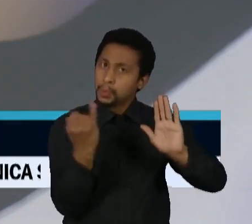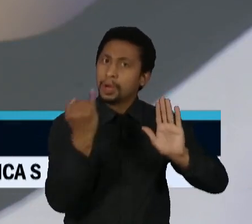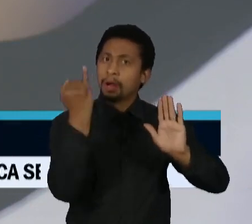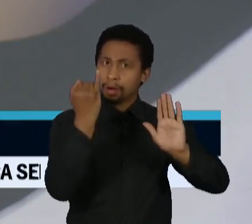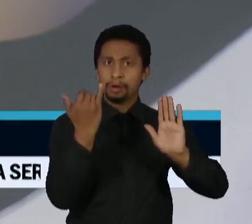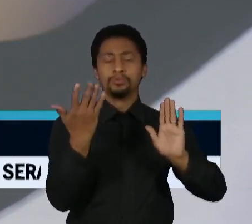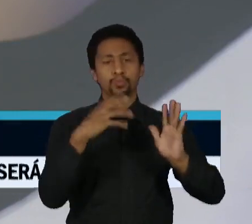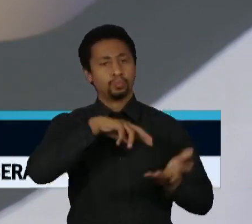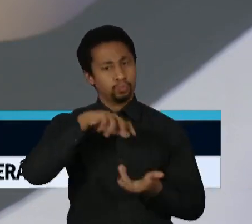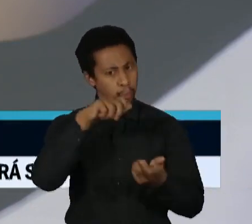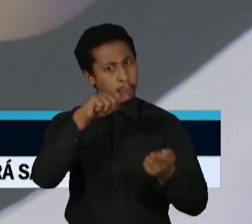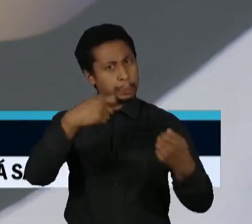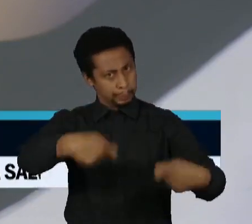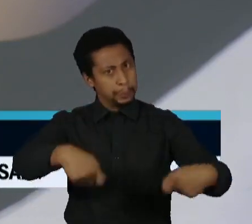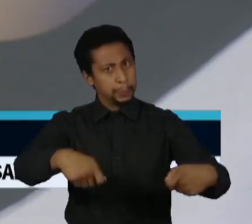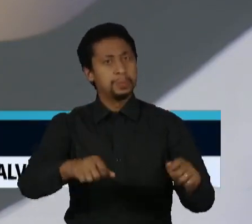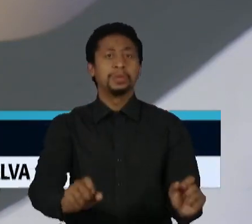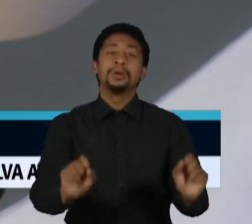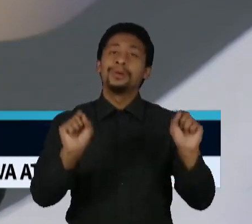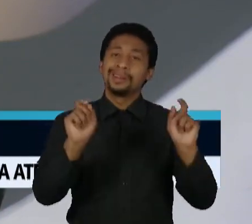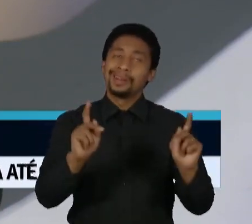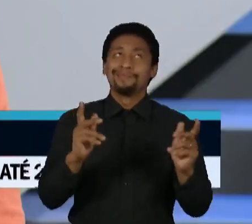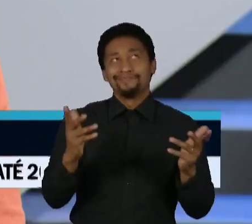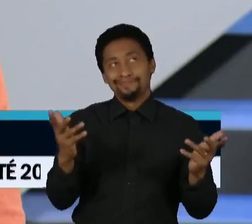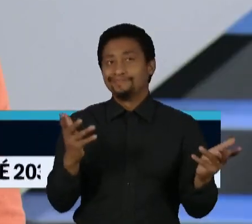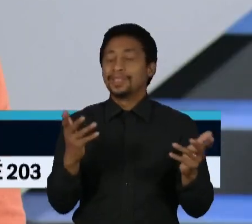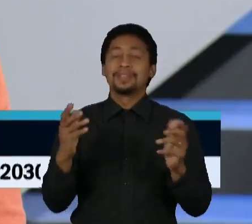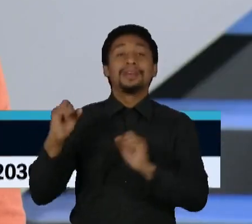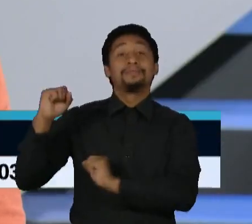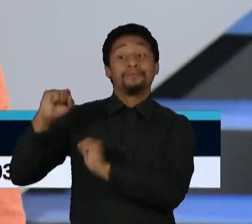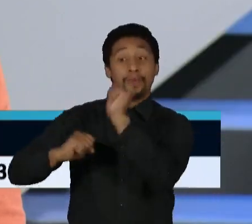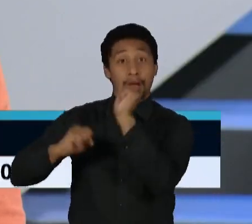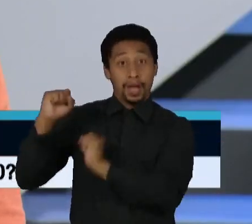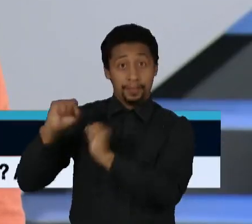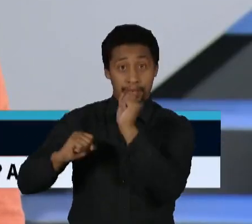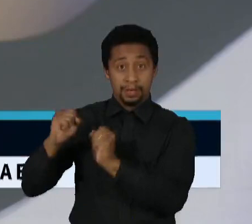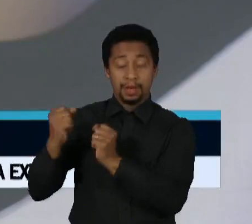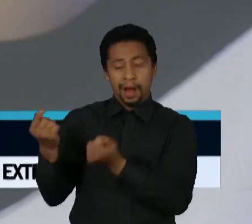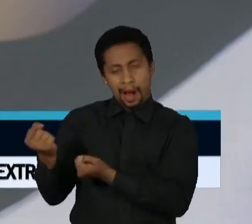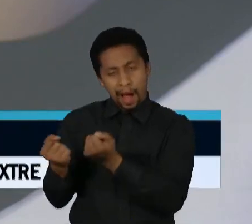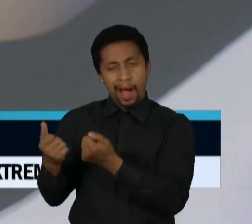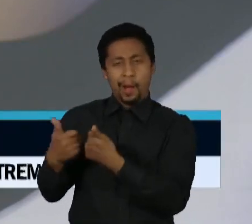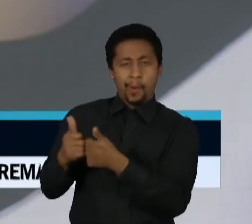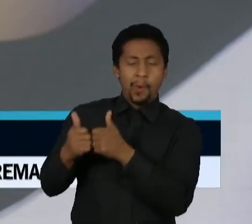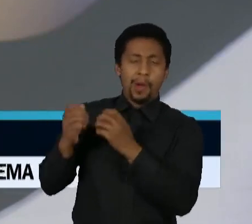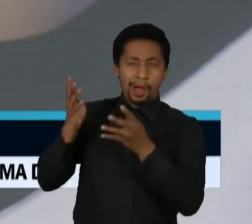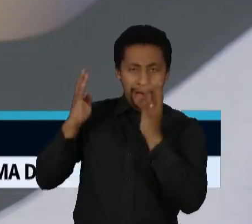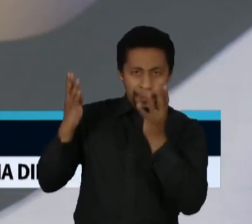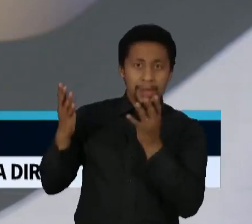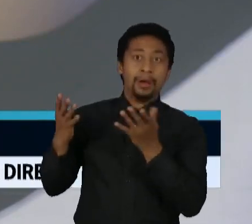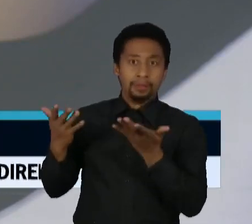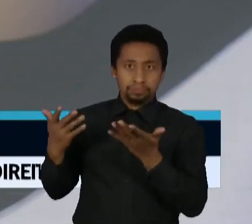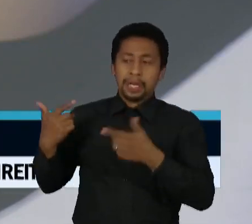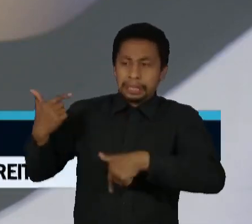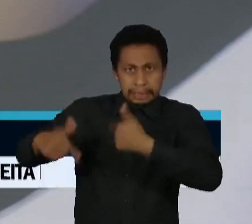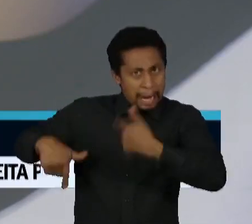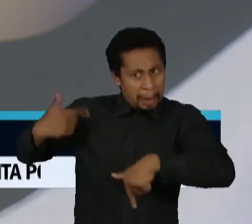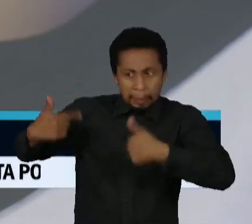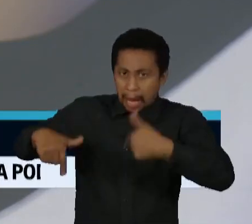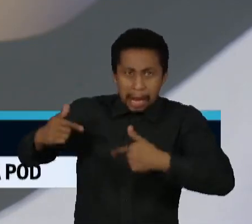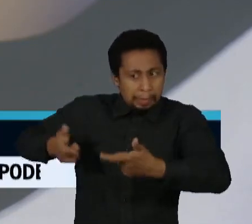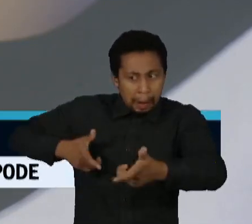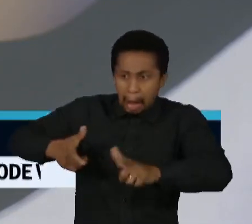É óbvio que a gente está falando de um setor que movimenta muito emprego. Então, a gente está falando de uma cadeia produtiva intensa,